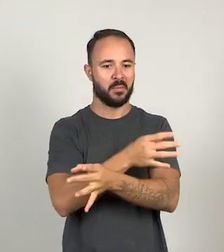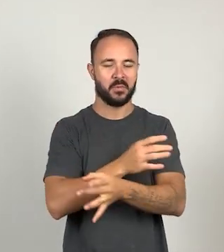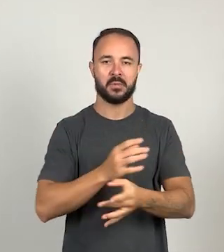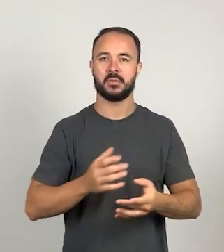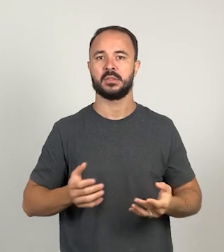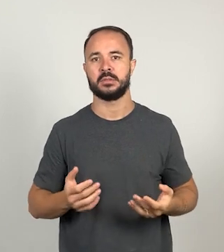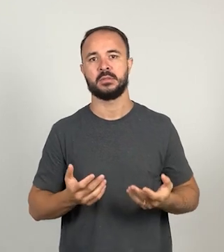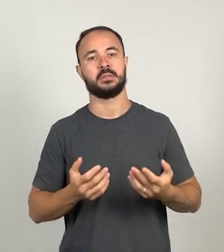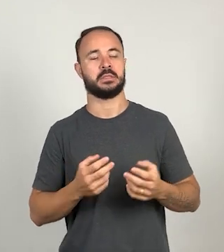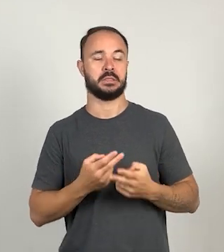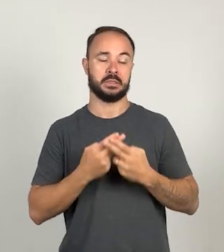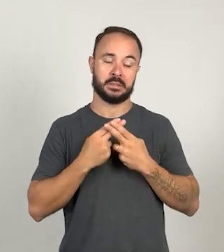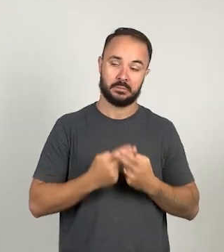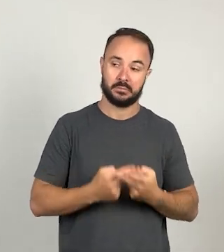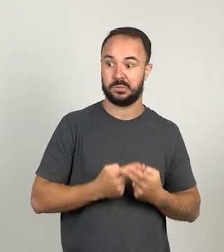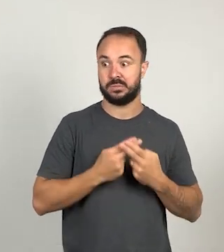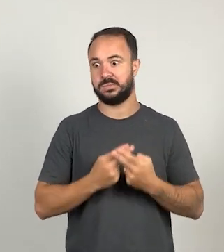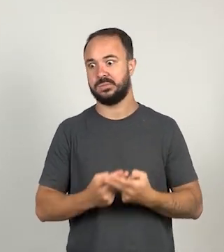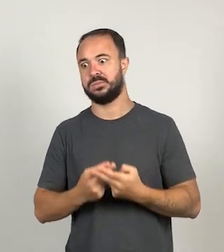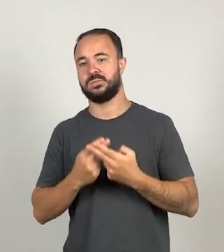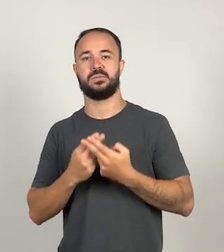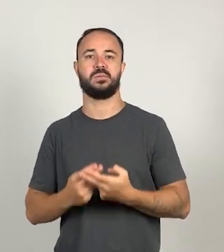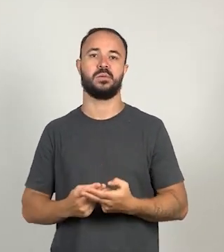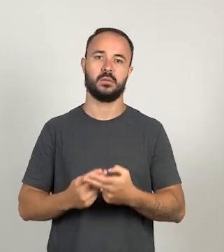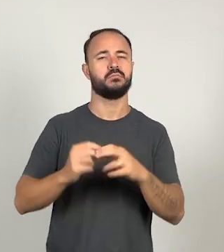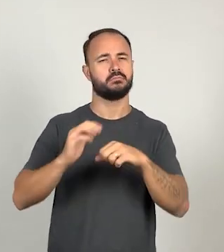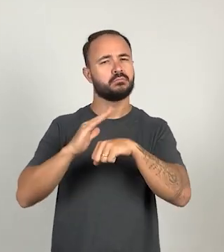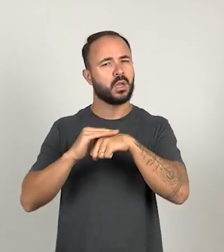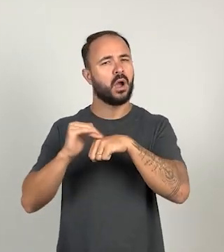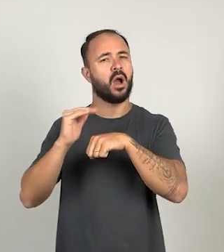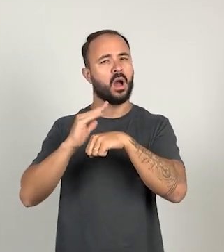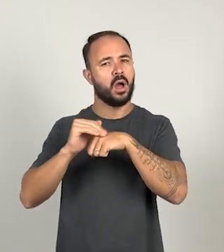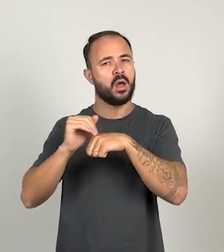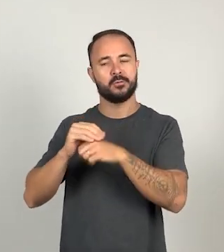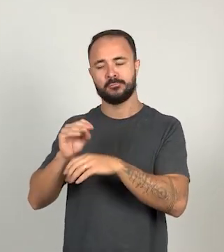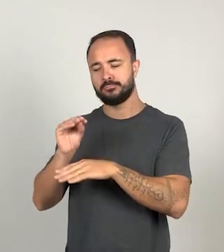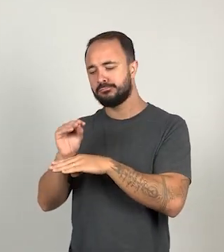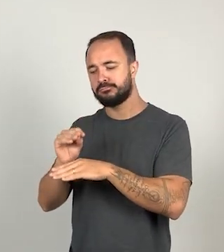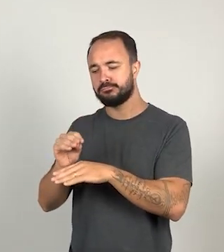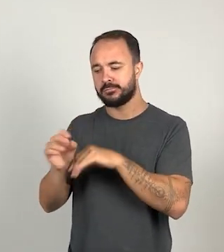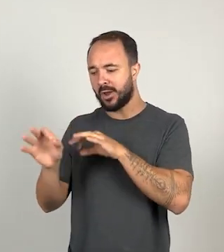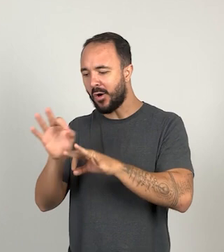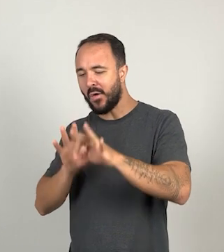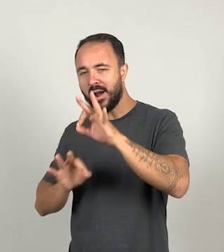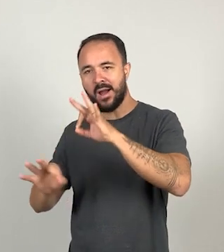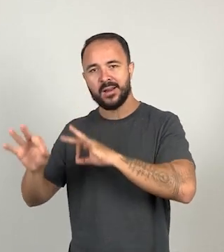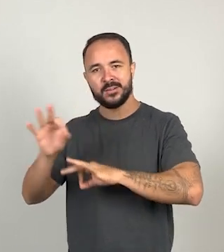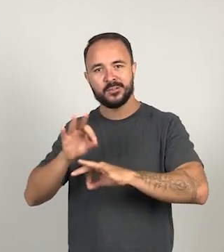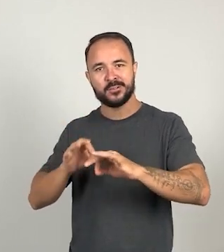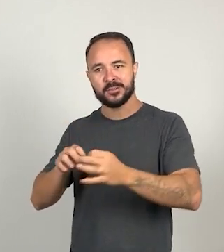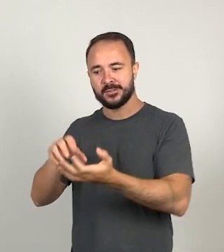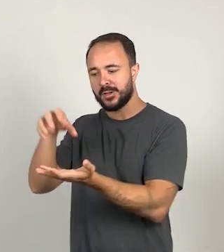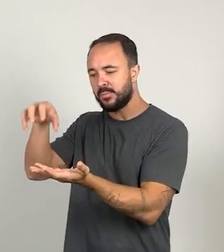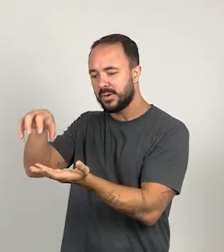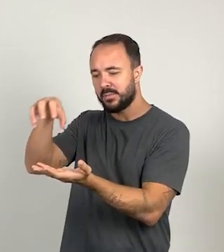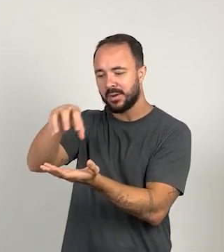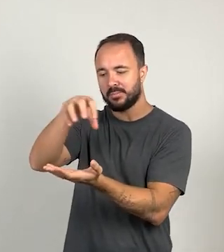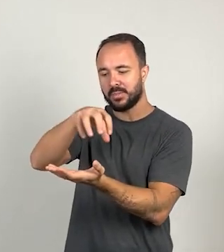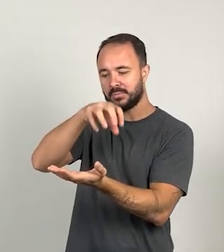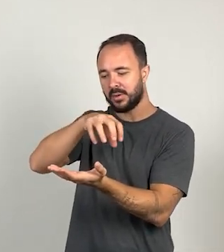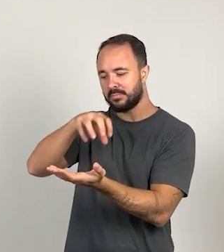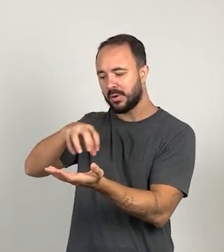paciência e muito carinho, os dez ovos, Dona Galinha